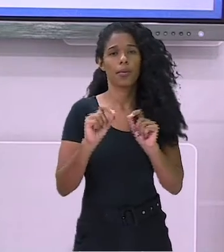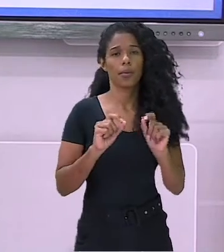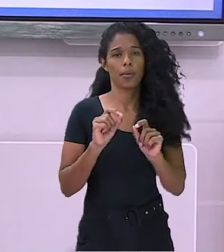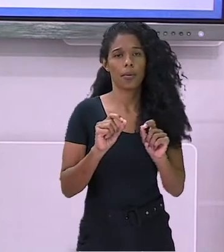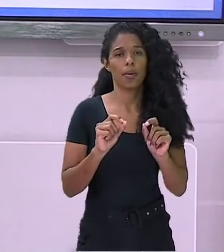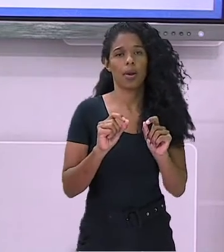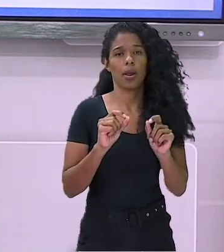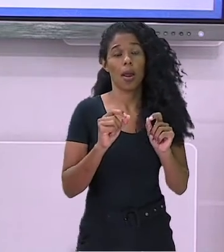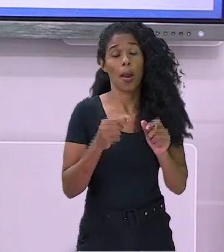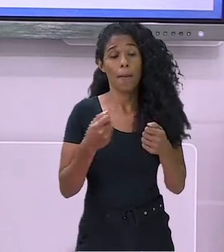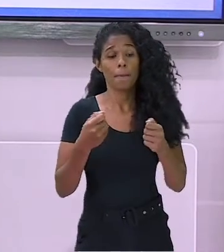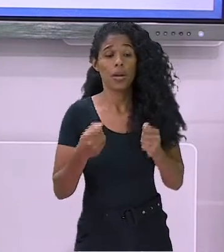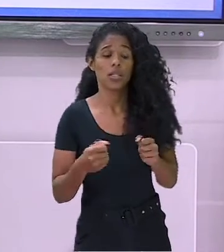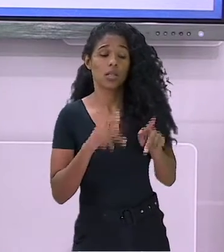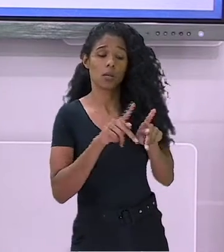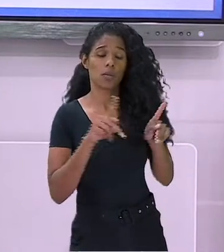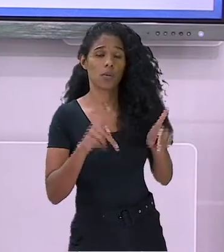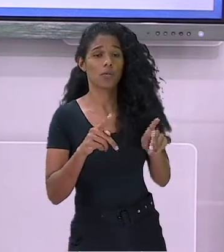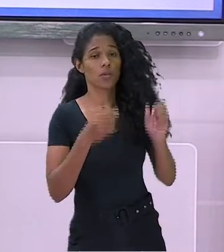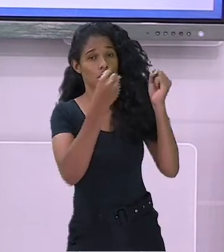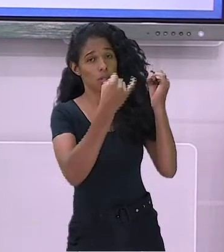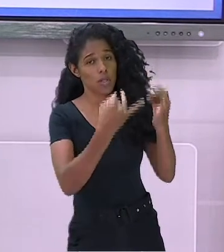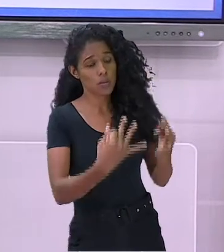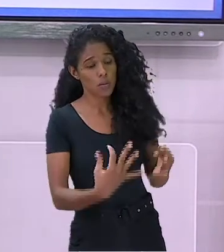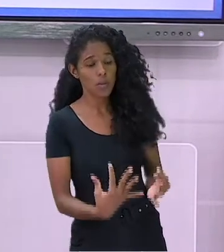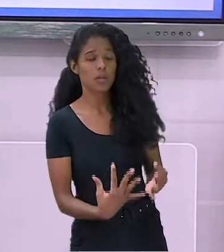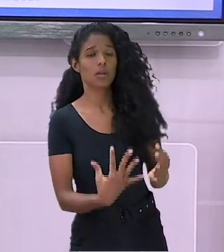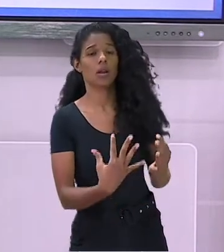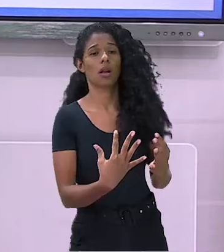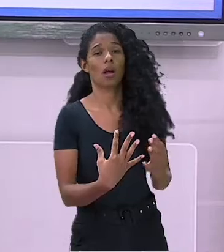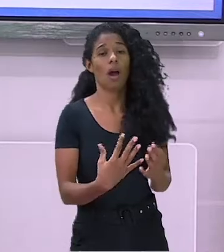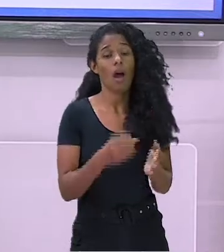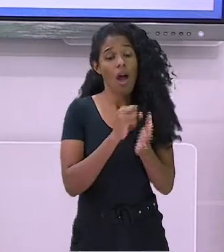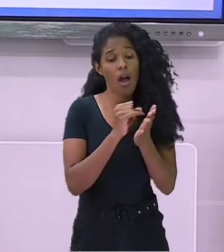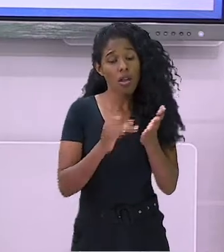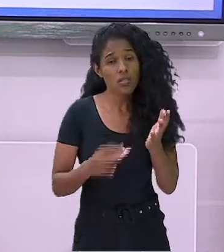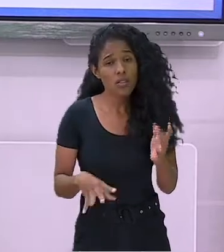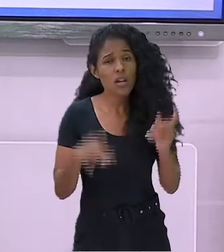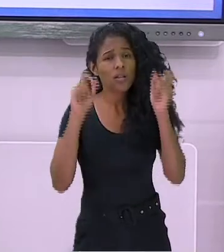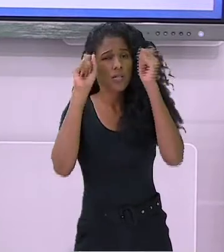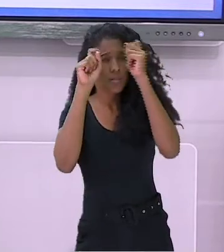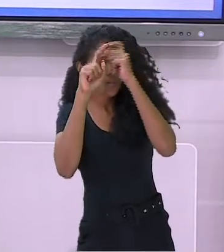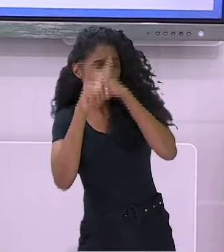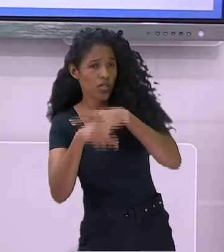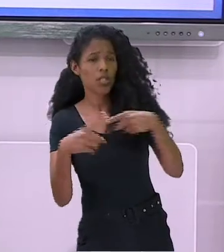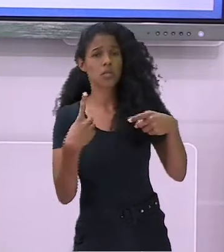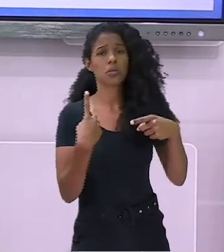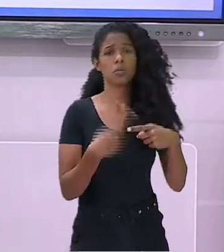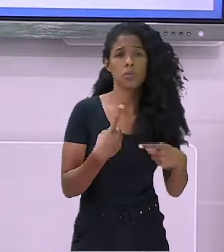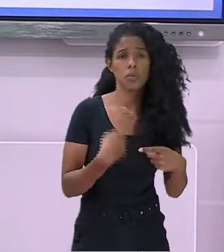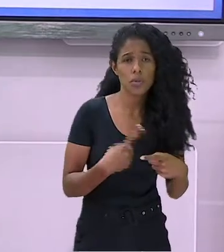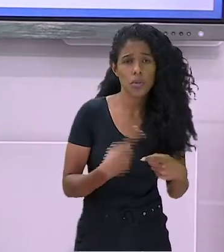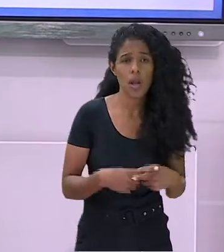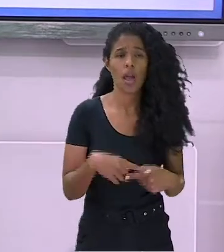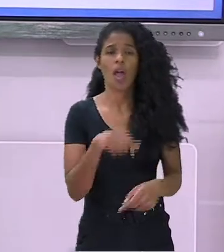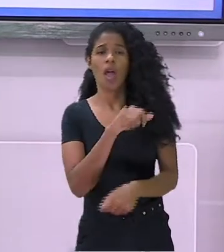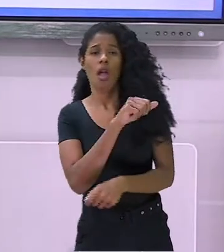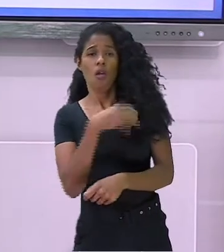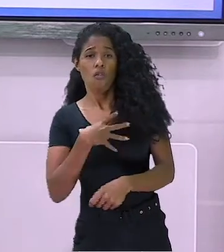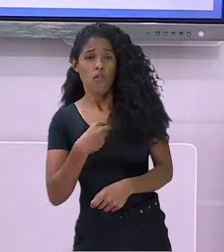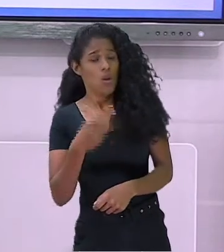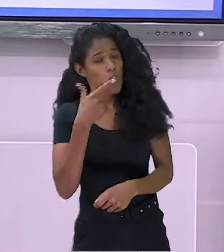teve dificuldade na execução das tarefas. E, principalmente, compartilhe os avanços e habilidades